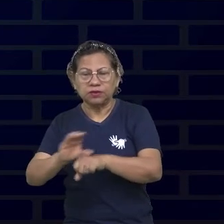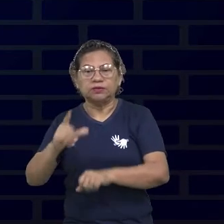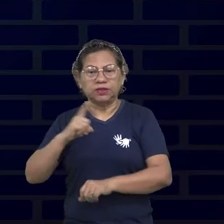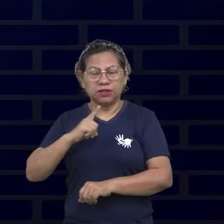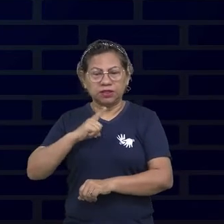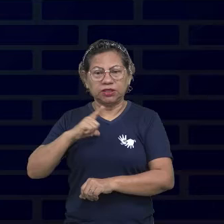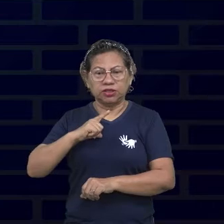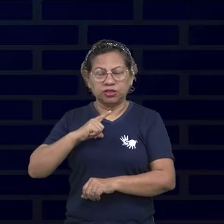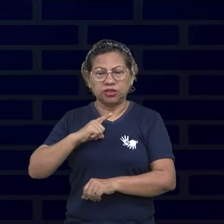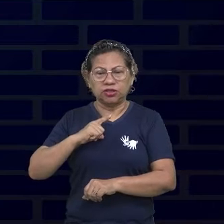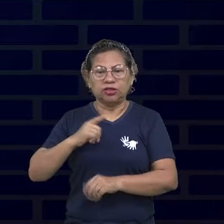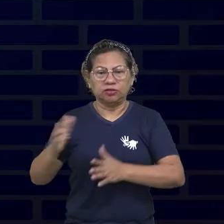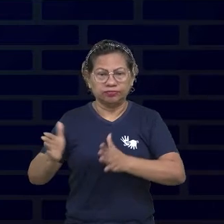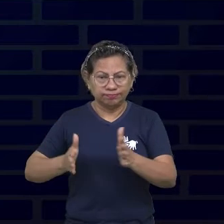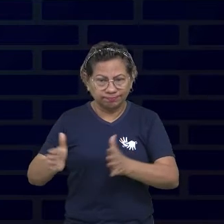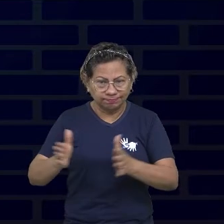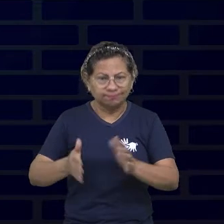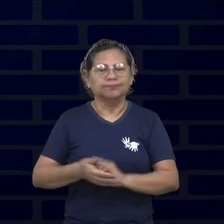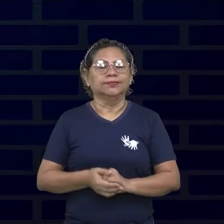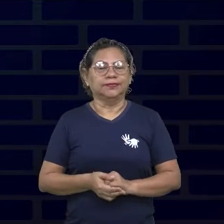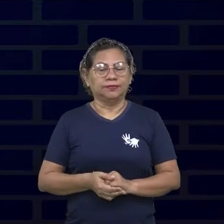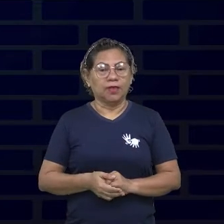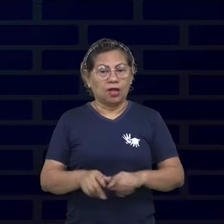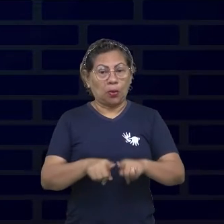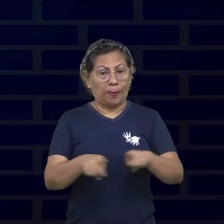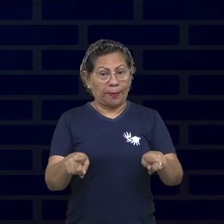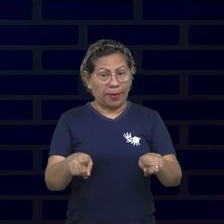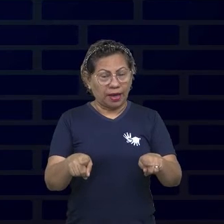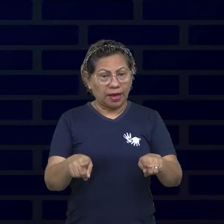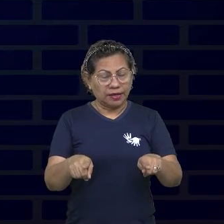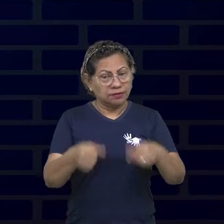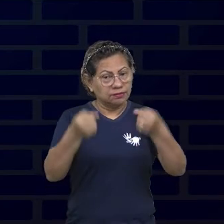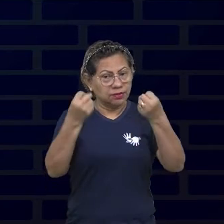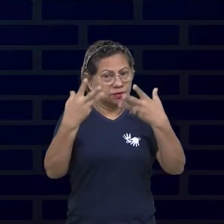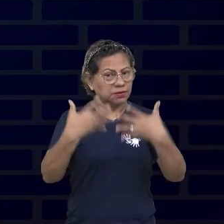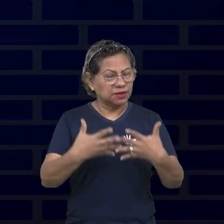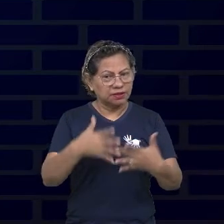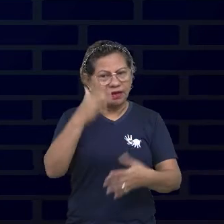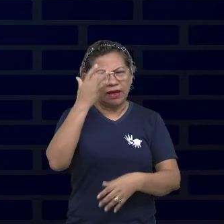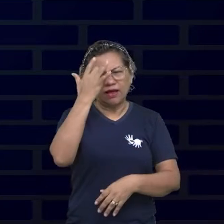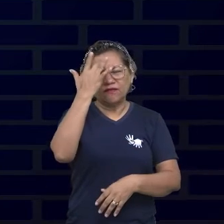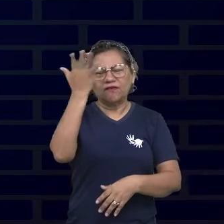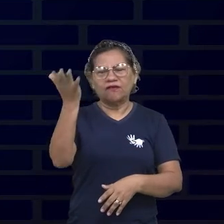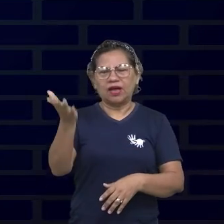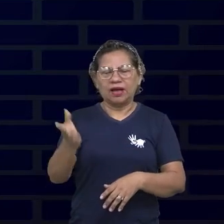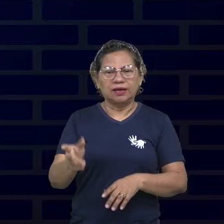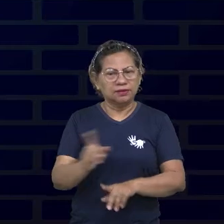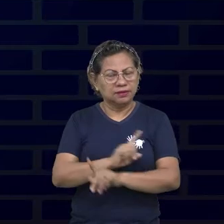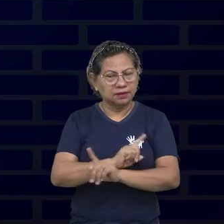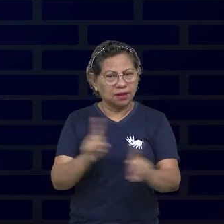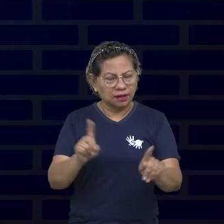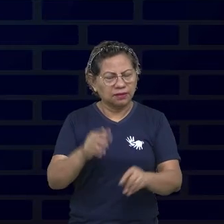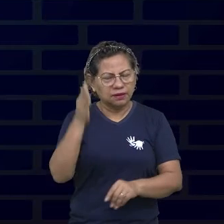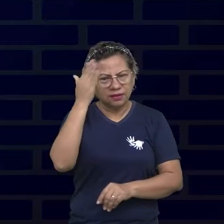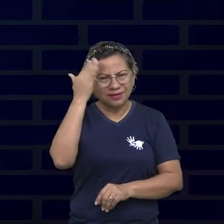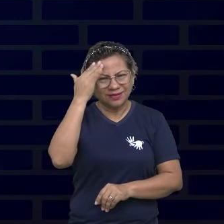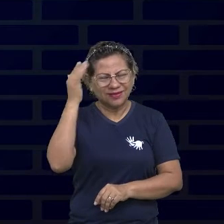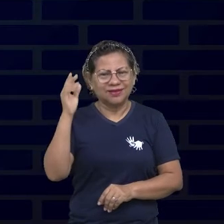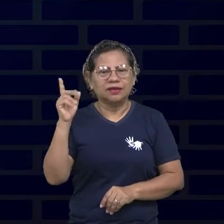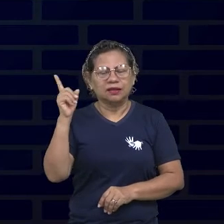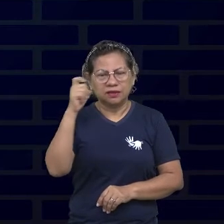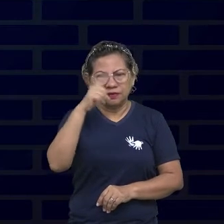naquela época. Eu não estou aqui para dizer para vocês que é fácil. Eu sei que é difícil, mas é